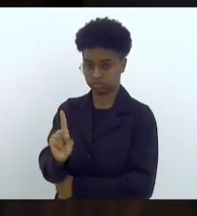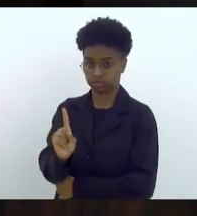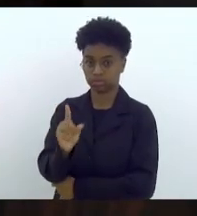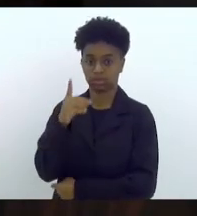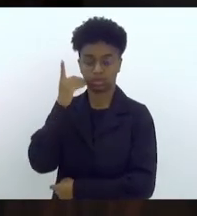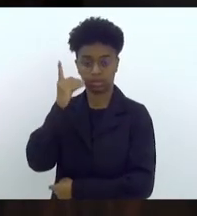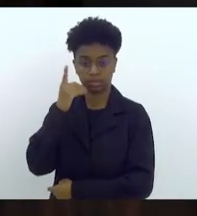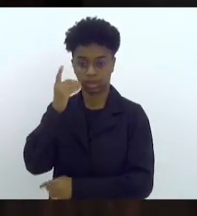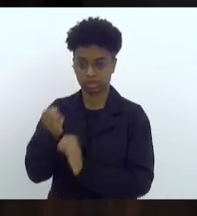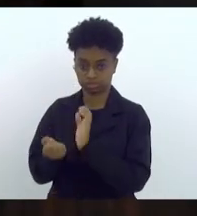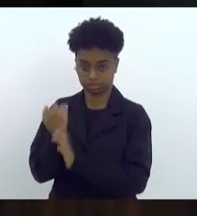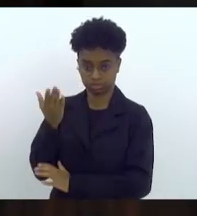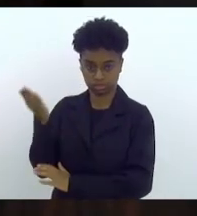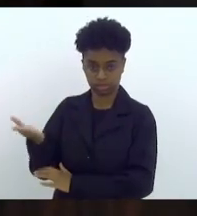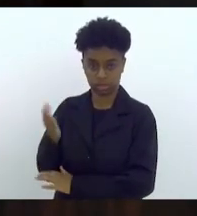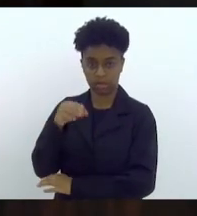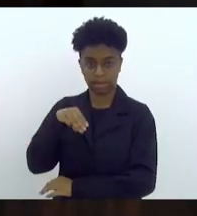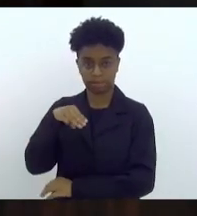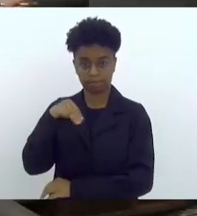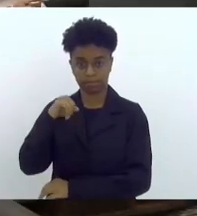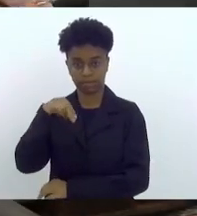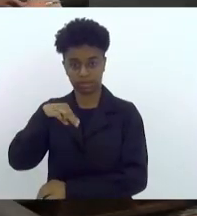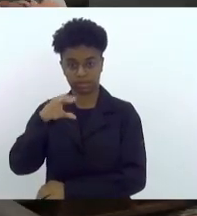autor, Carlos Mink.